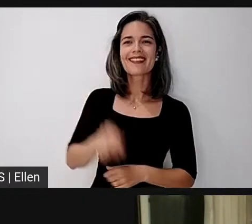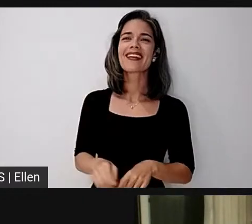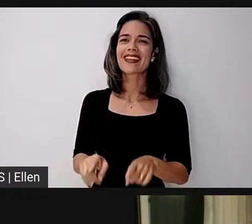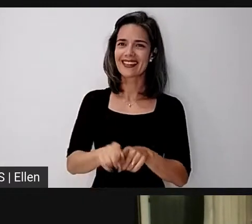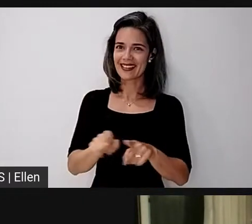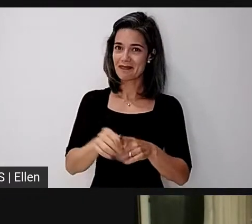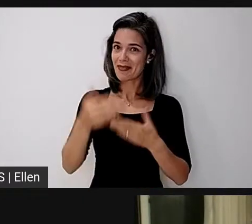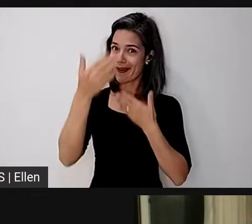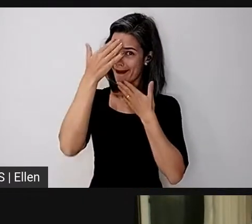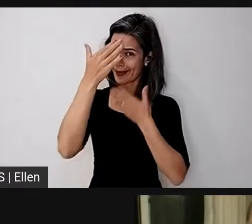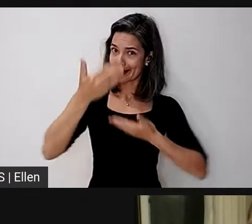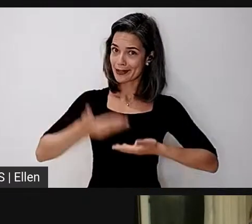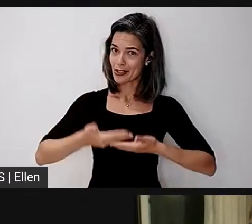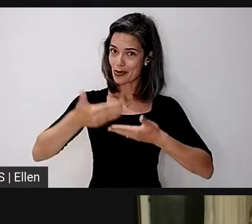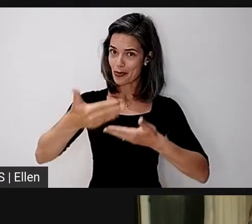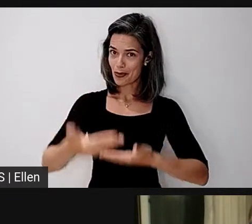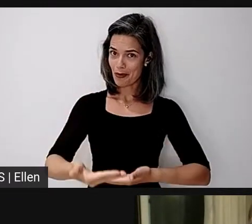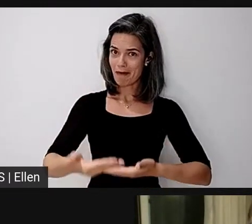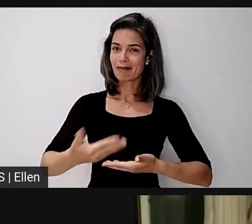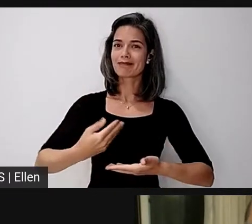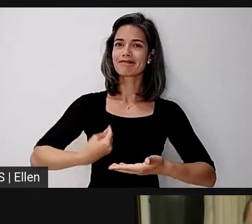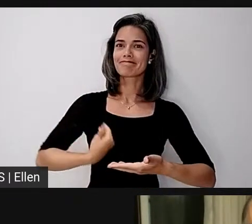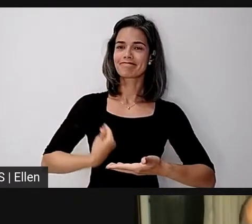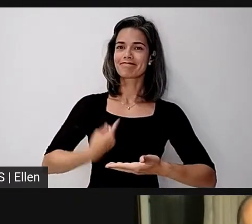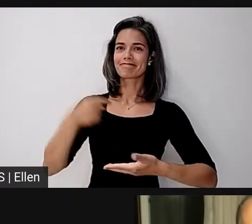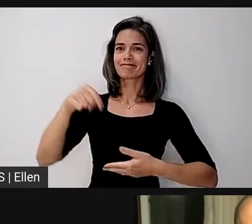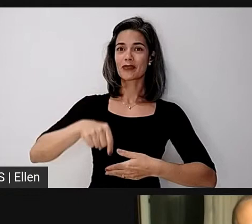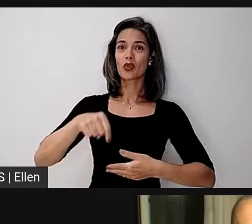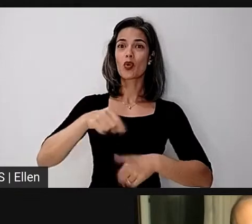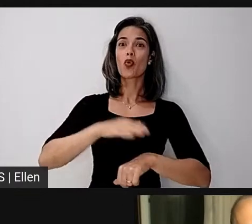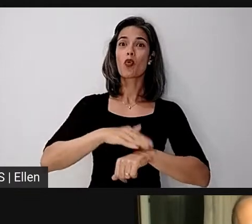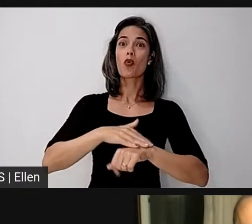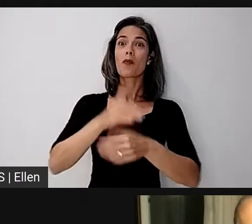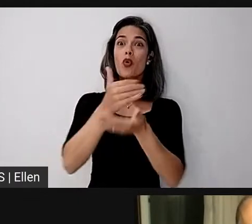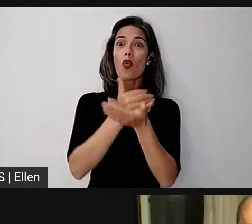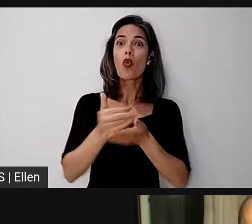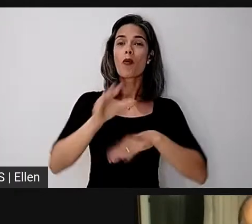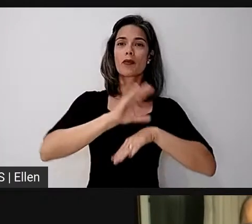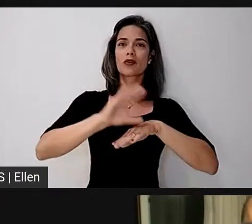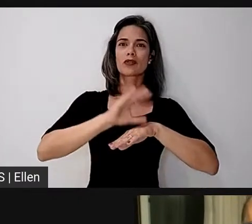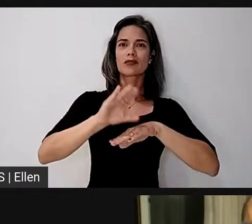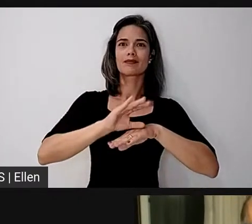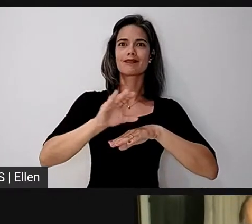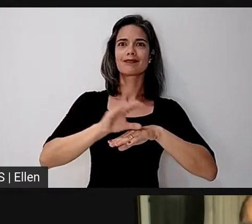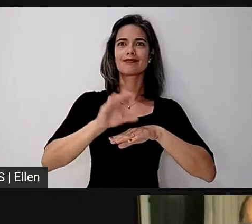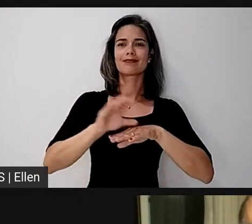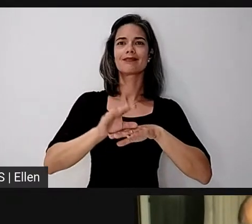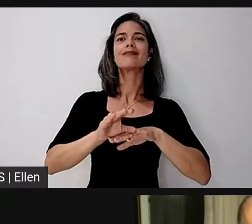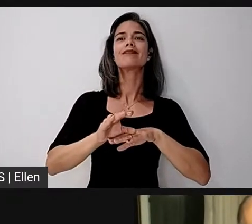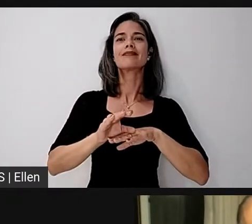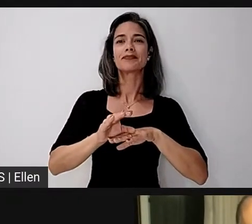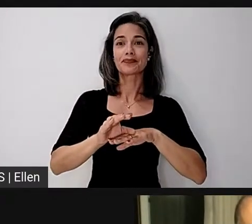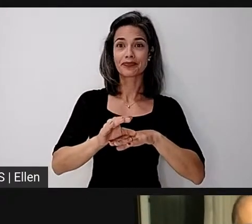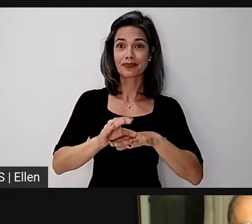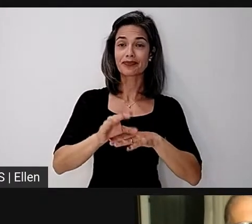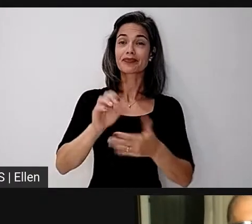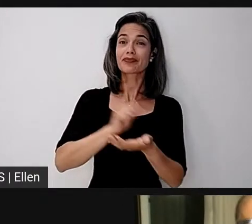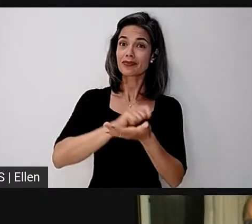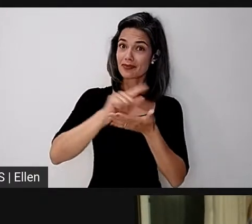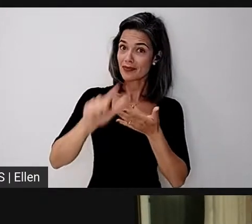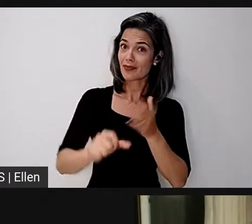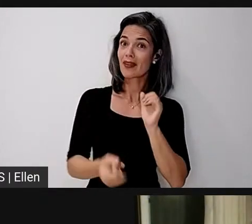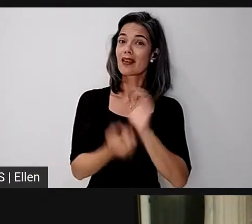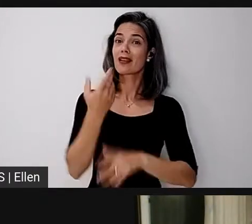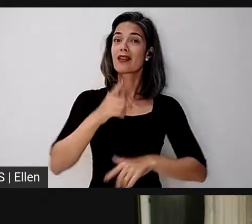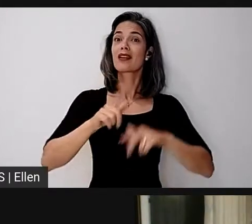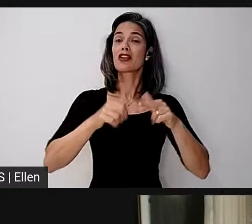convite para estar nesse momento que marca o início de um curso de extensão em alfabetização e produção de materiais para estudantes com